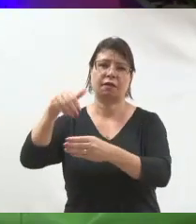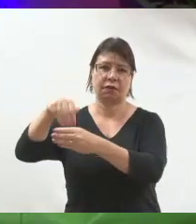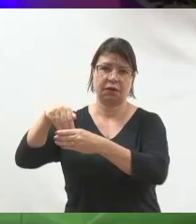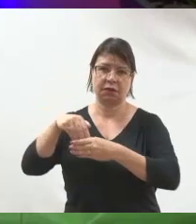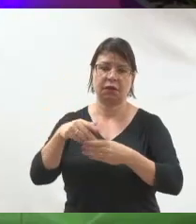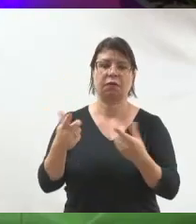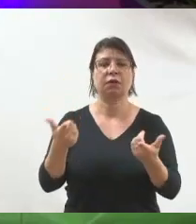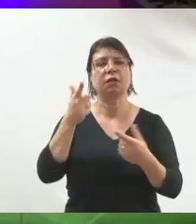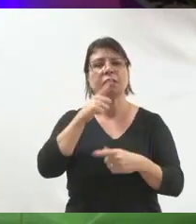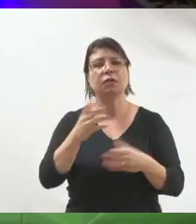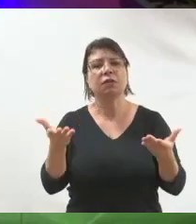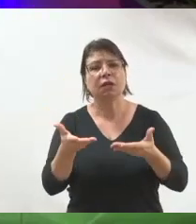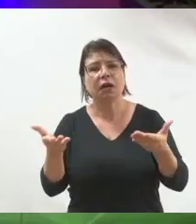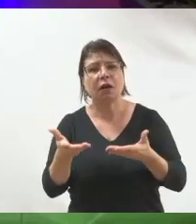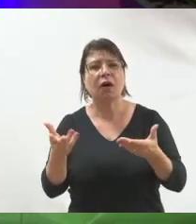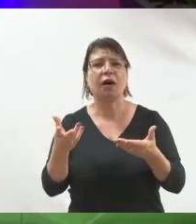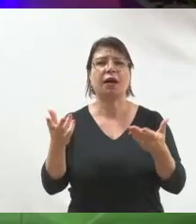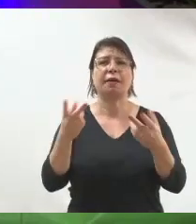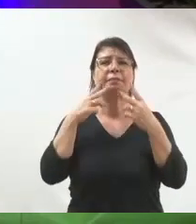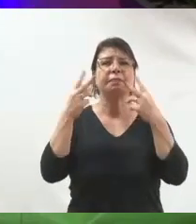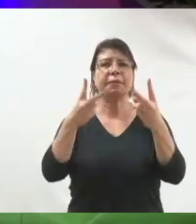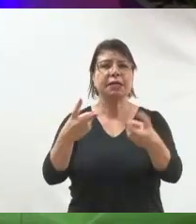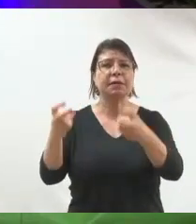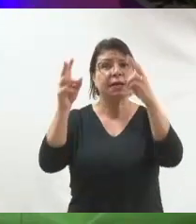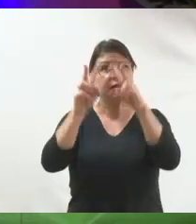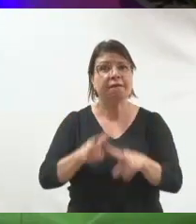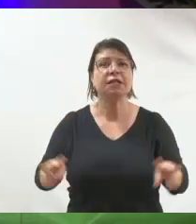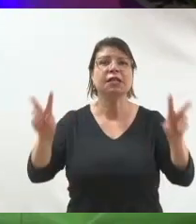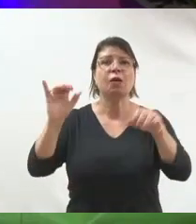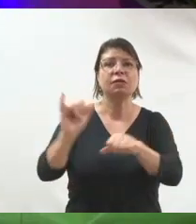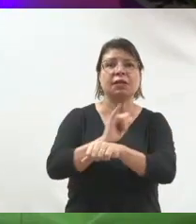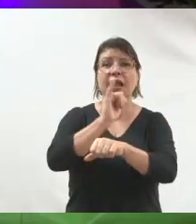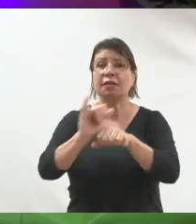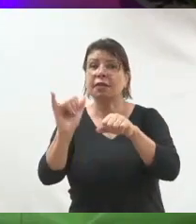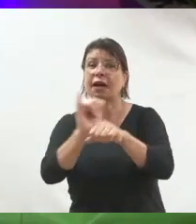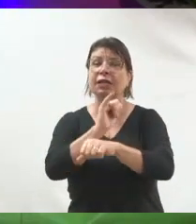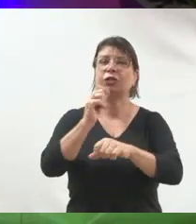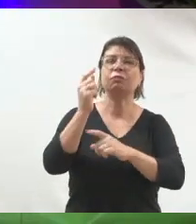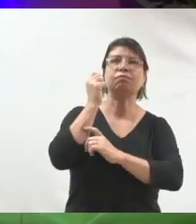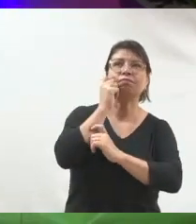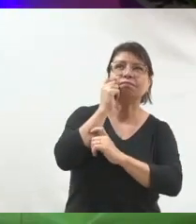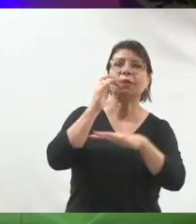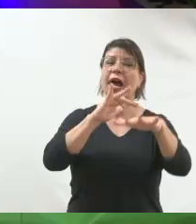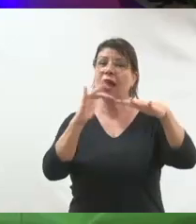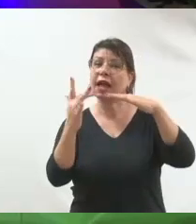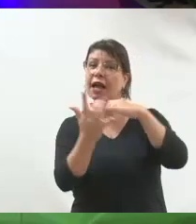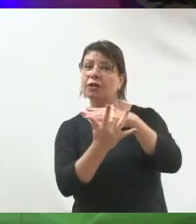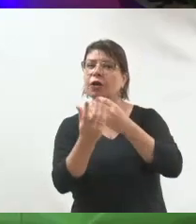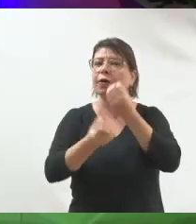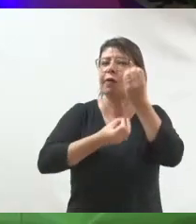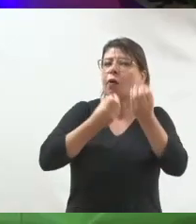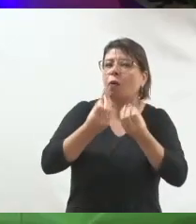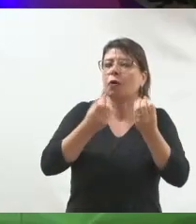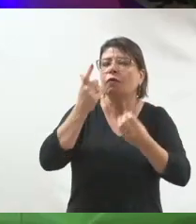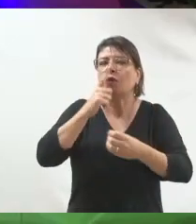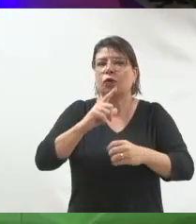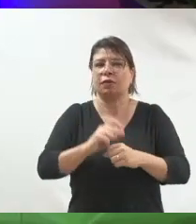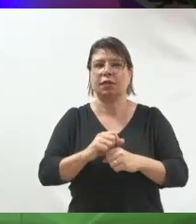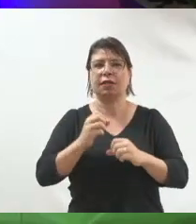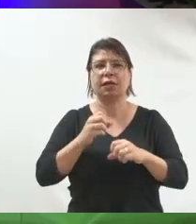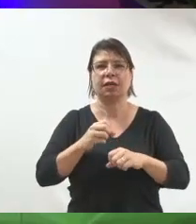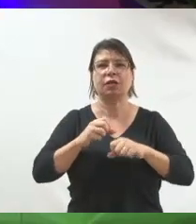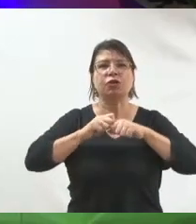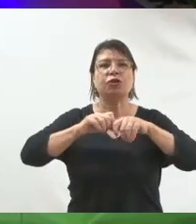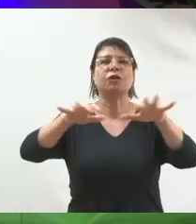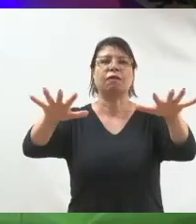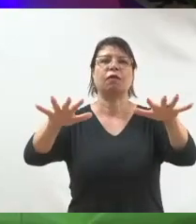consigam ter essa visão mais estratégica de que vocês colocam lá na rede social está, de fato, sendo visto por um futuro eleitor.